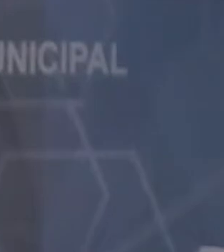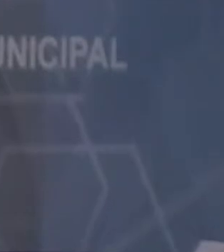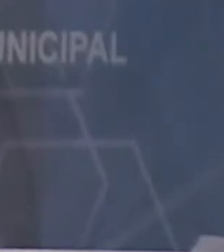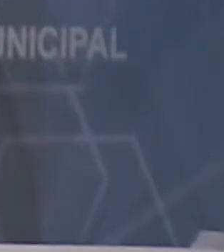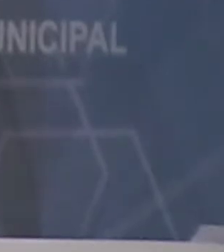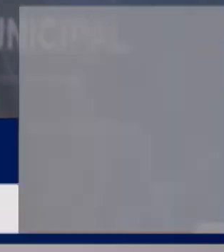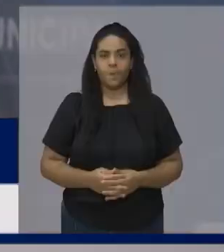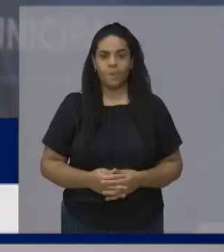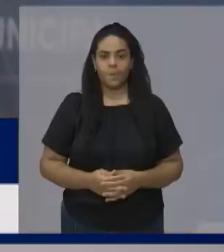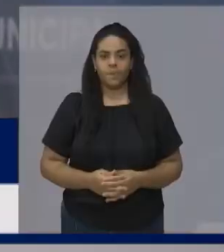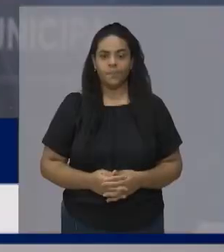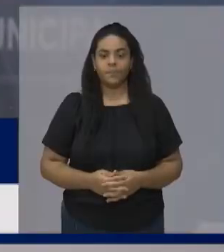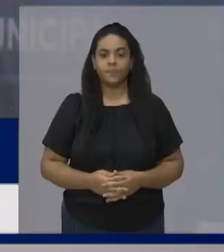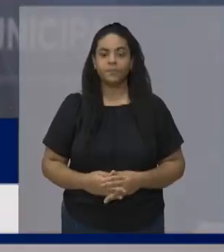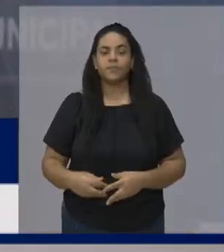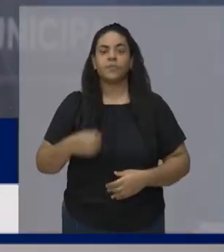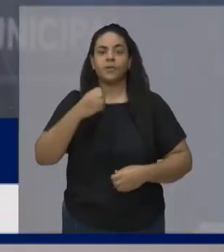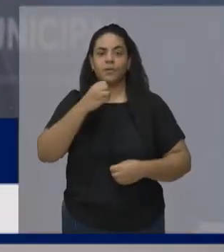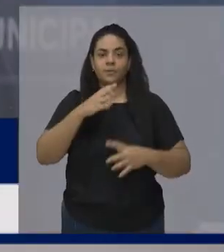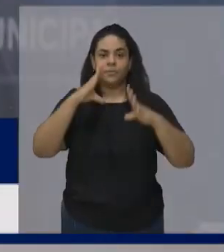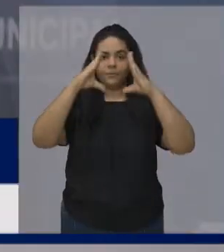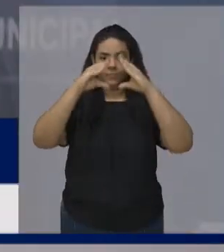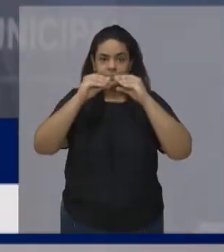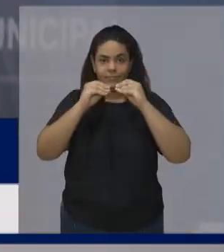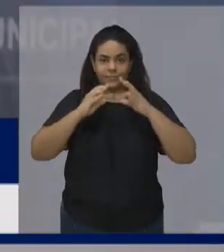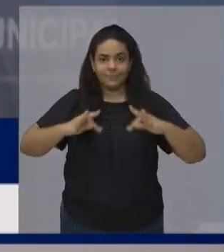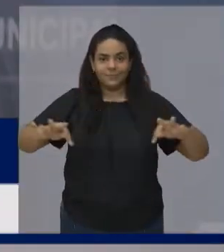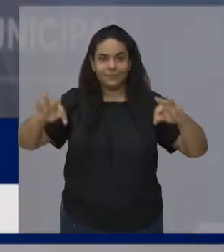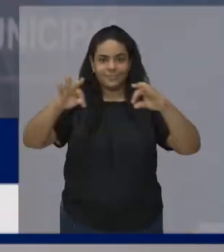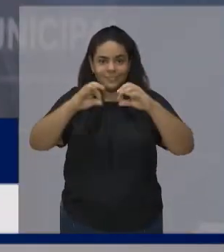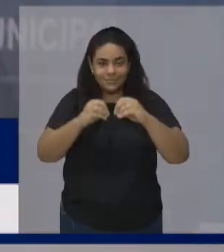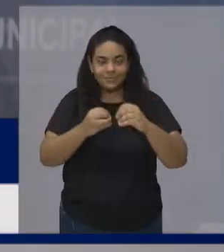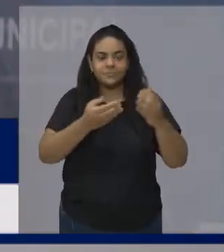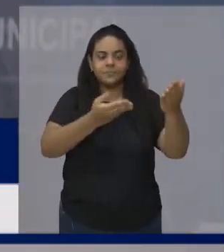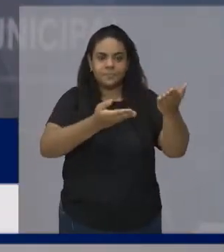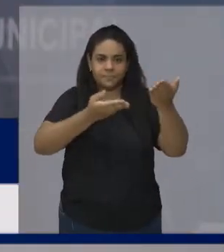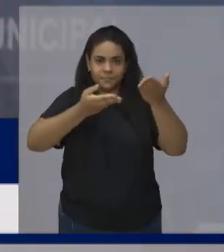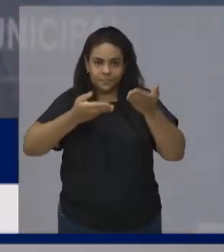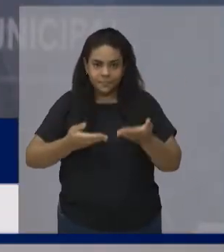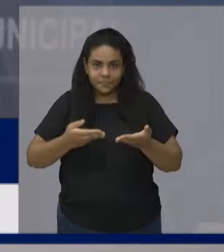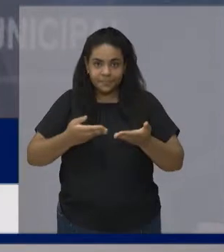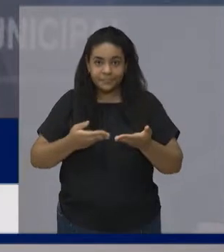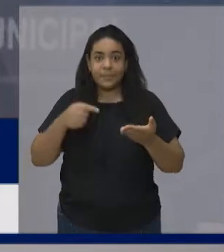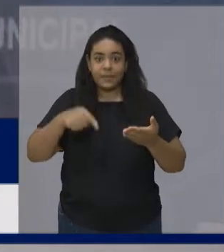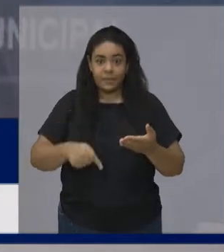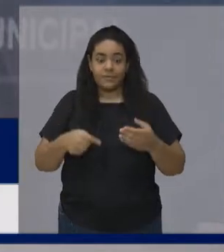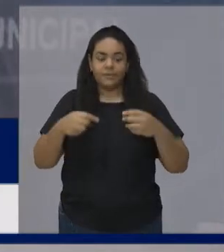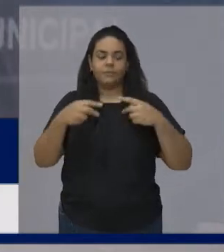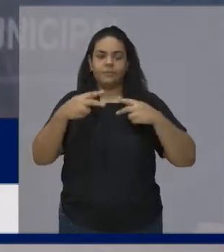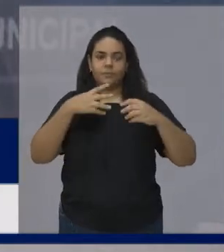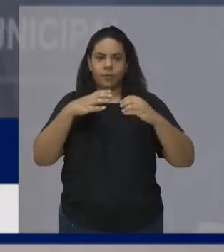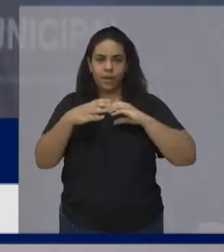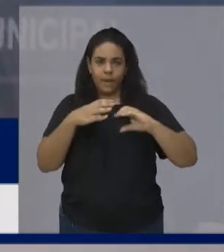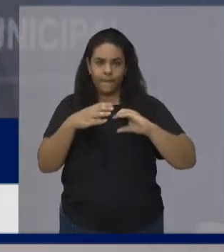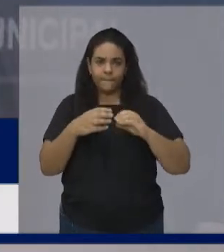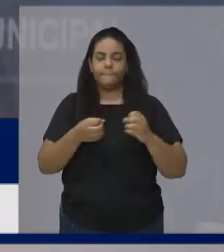Senhoras e senhores, muito boa noite. Sejam todos muito bem-vindos à Câmara Municipal de São José dos Campos.